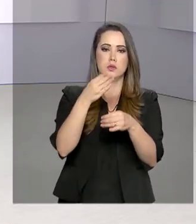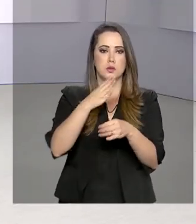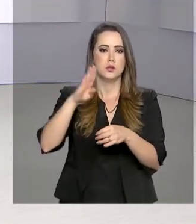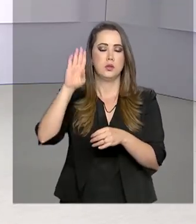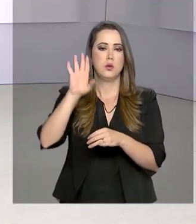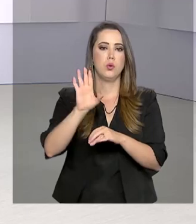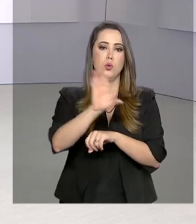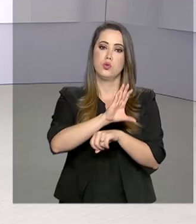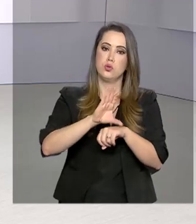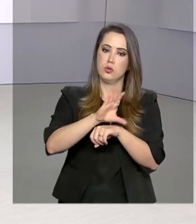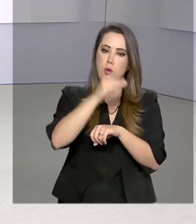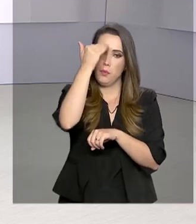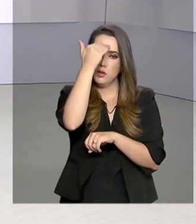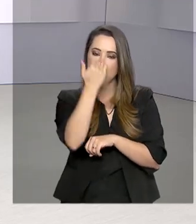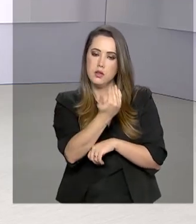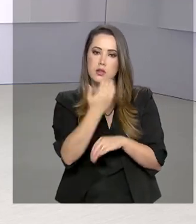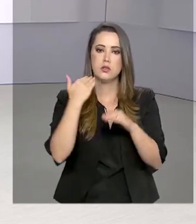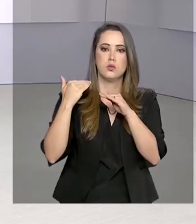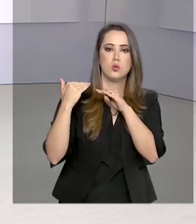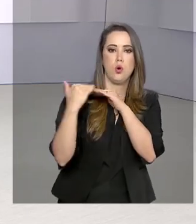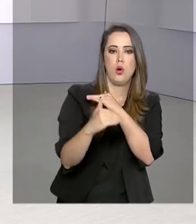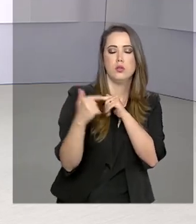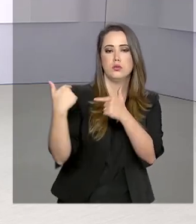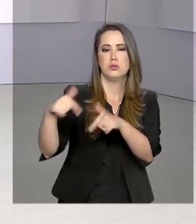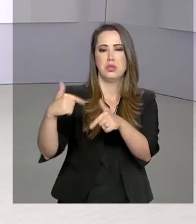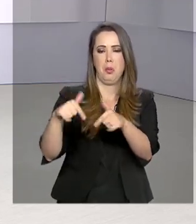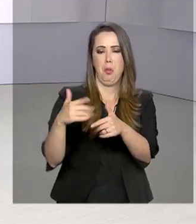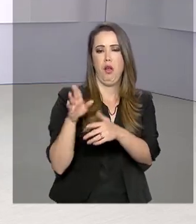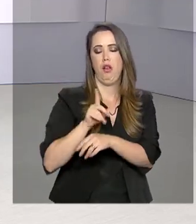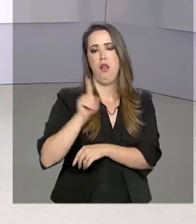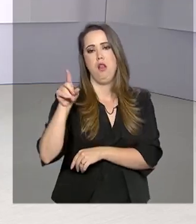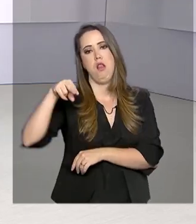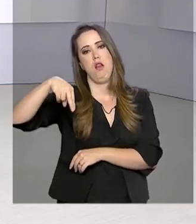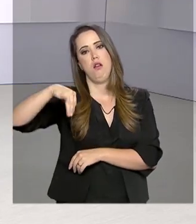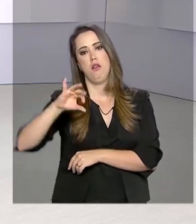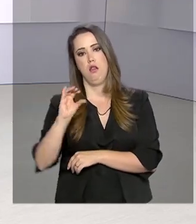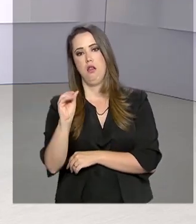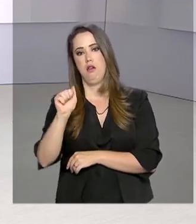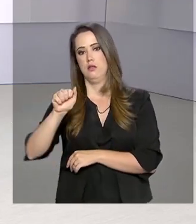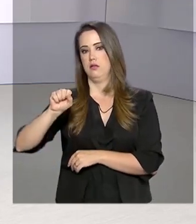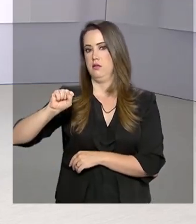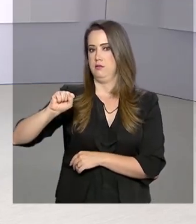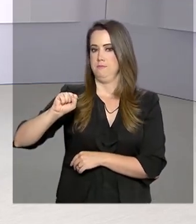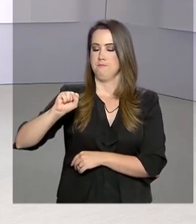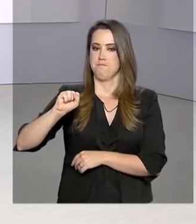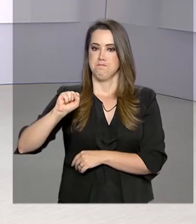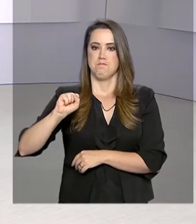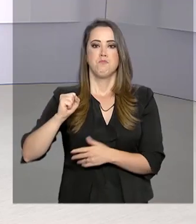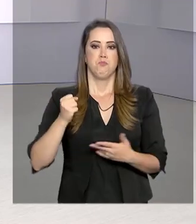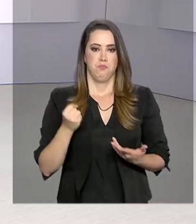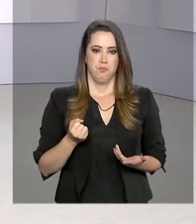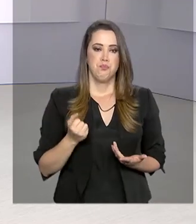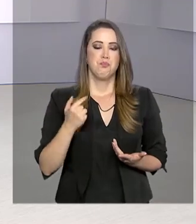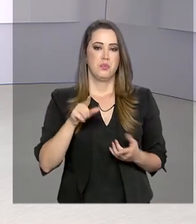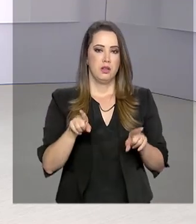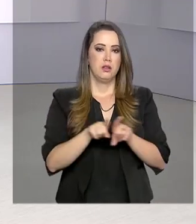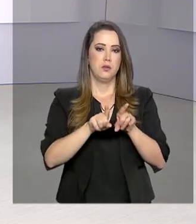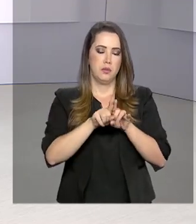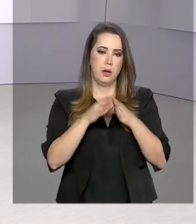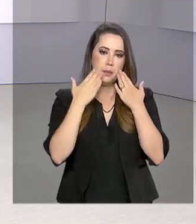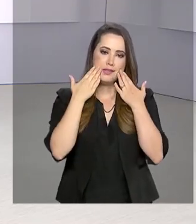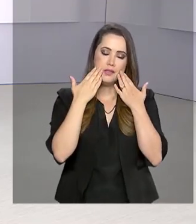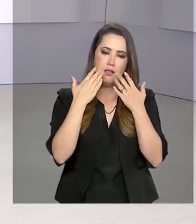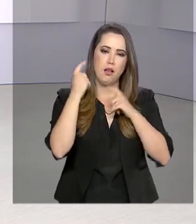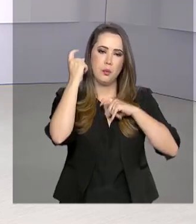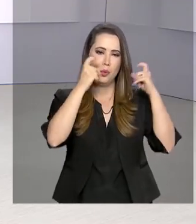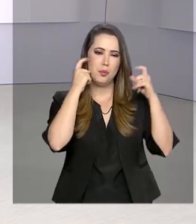Constituição e representa uma rejeição às ações do regime de Nicolás Maduro. Os países manifestaram ainda preocupação